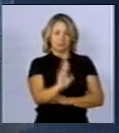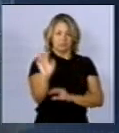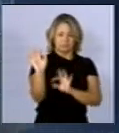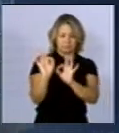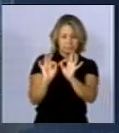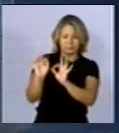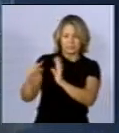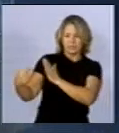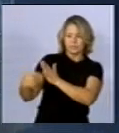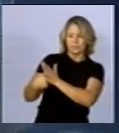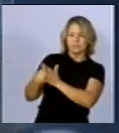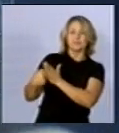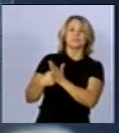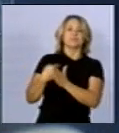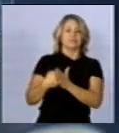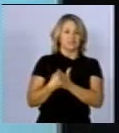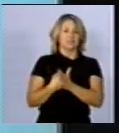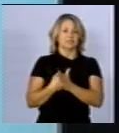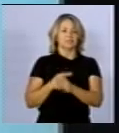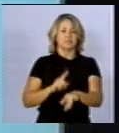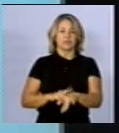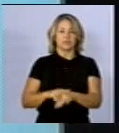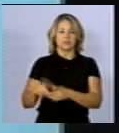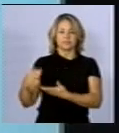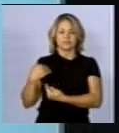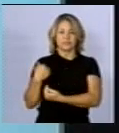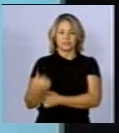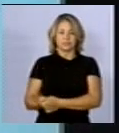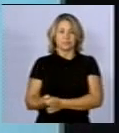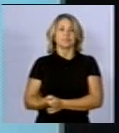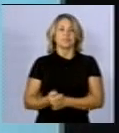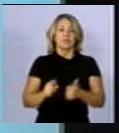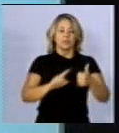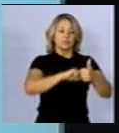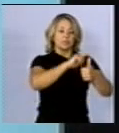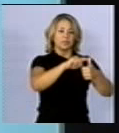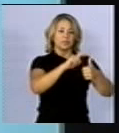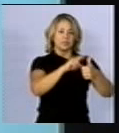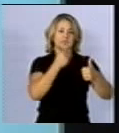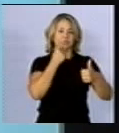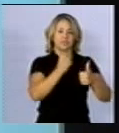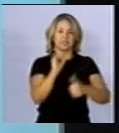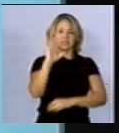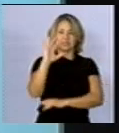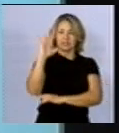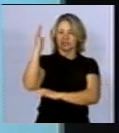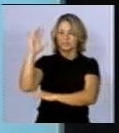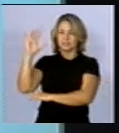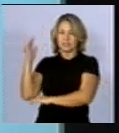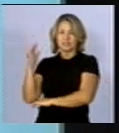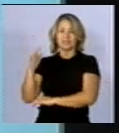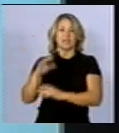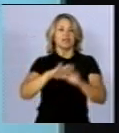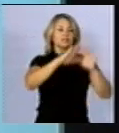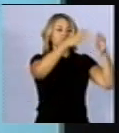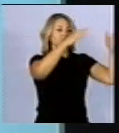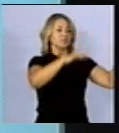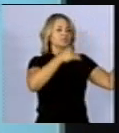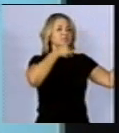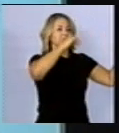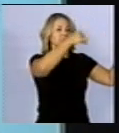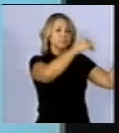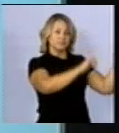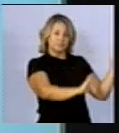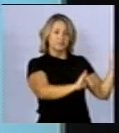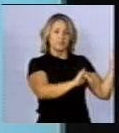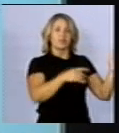senhor ministro relator na convocação. O primeiro ponto diz respeito à natureza e características dos campos eletromagnéticos, onde